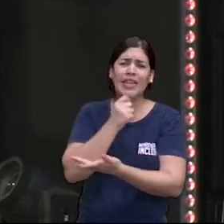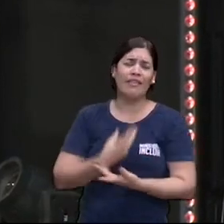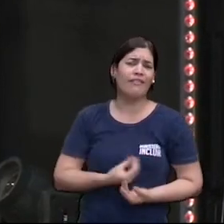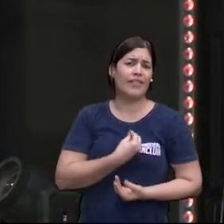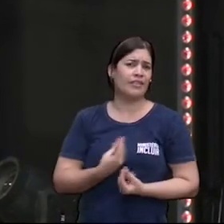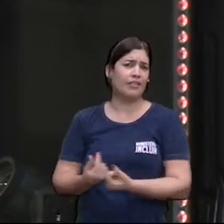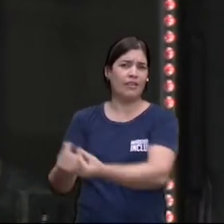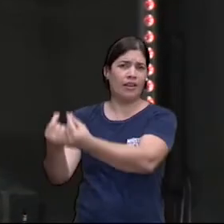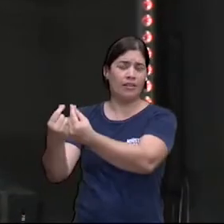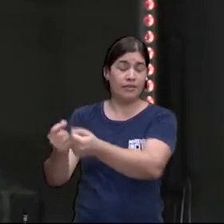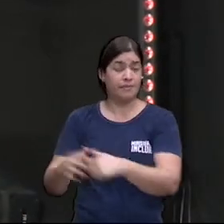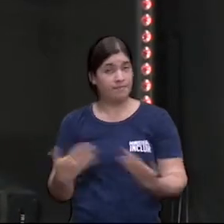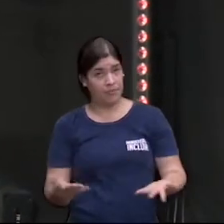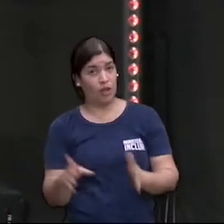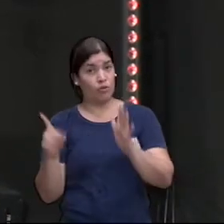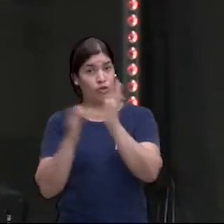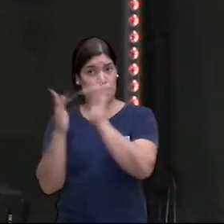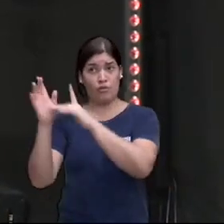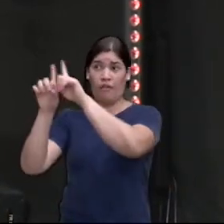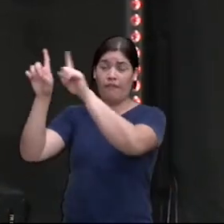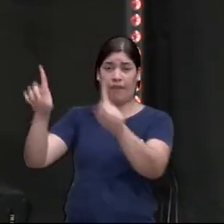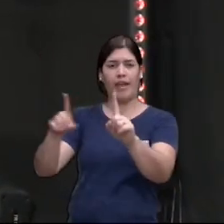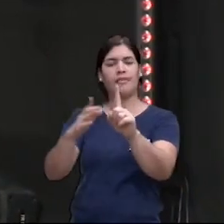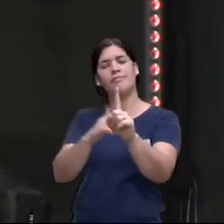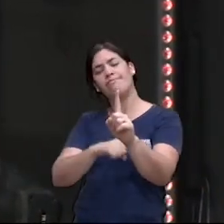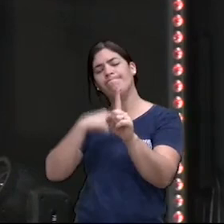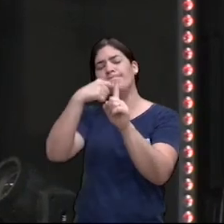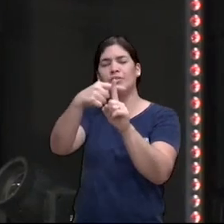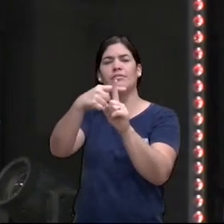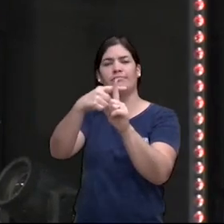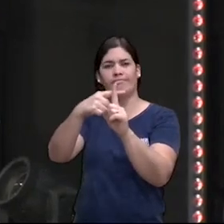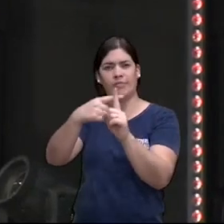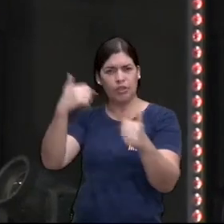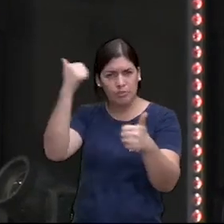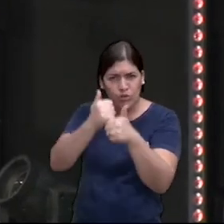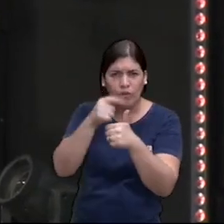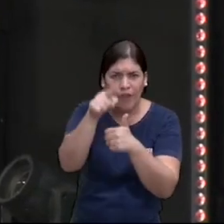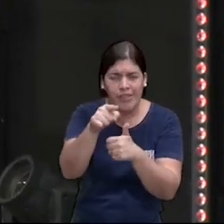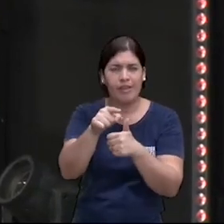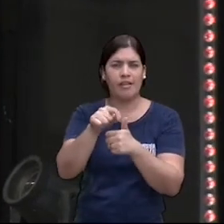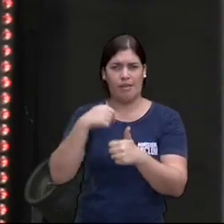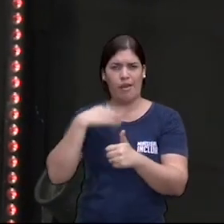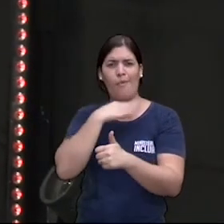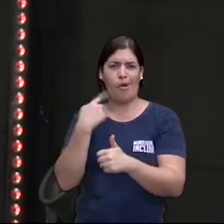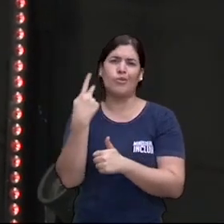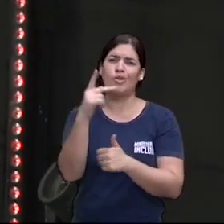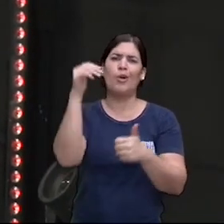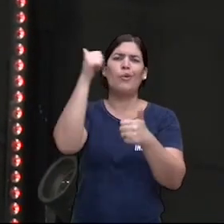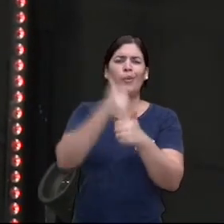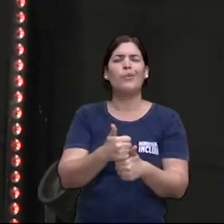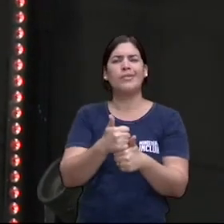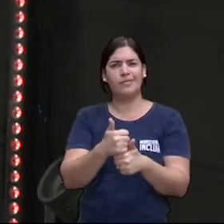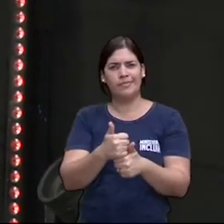então Jesus vem e fala eu te substituo eu morro no teu lugar e agora você pode